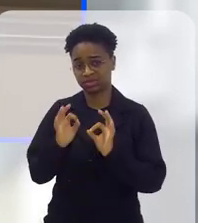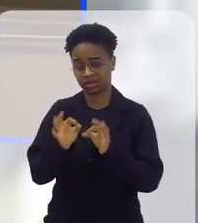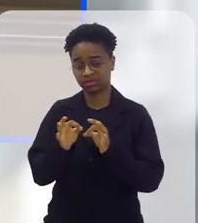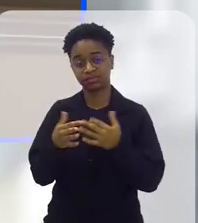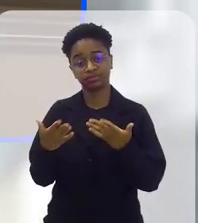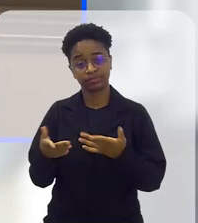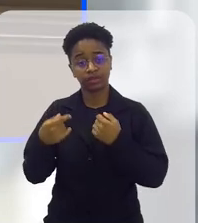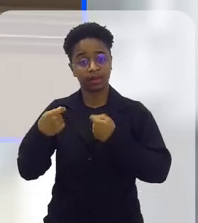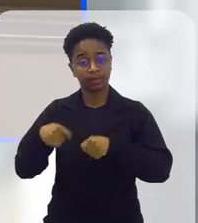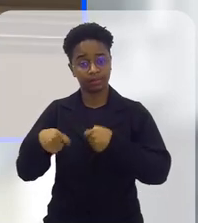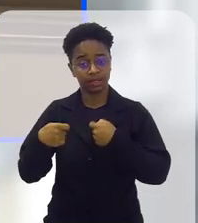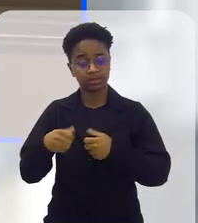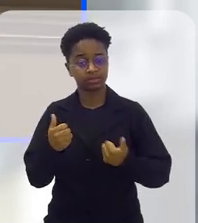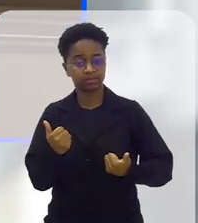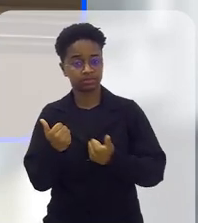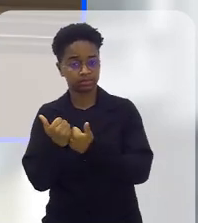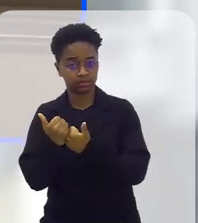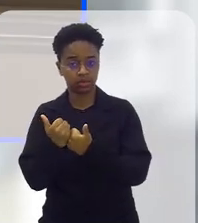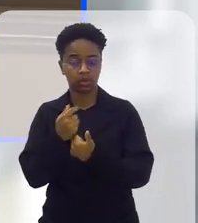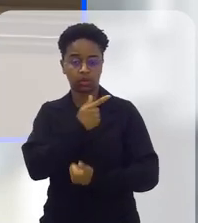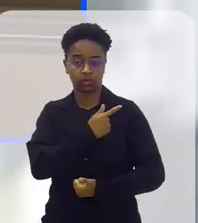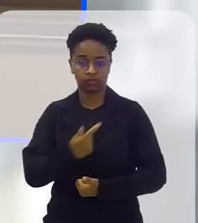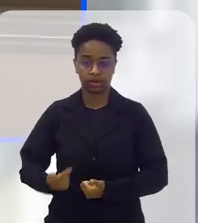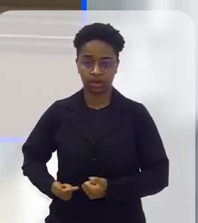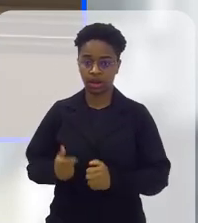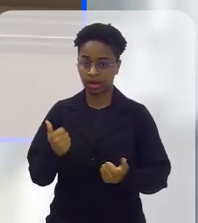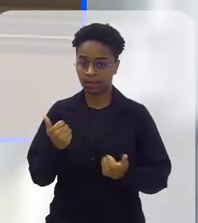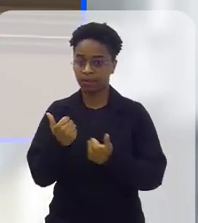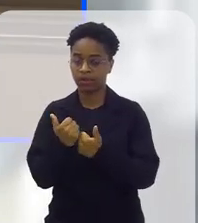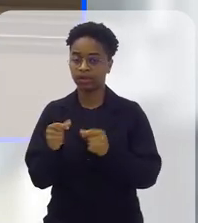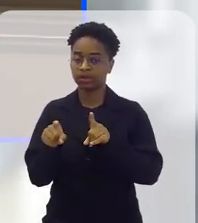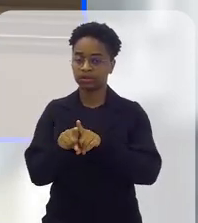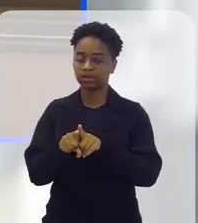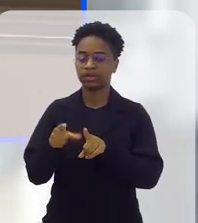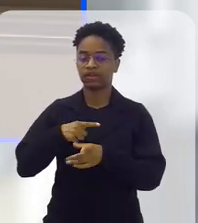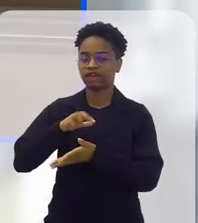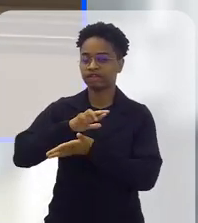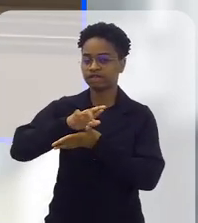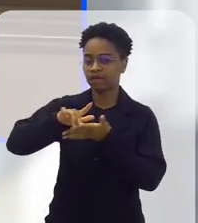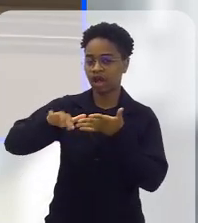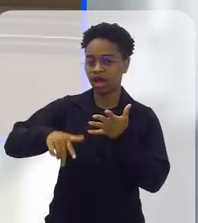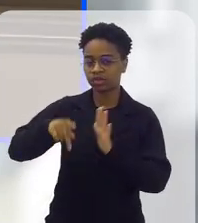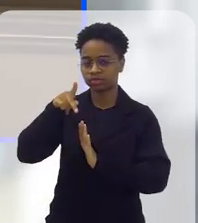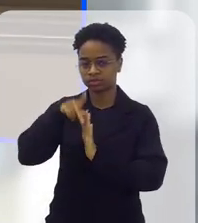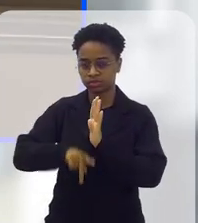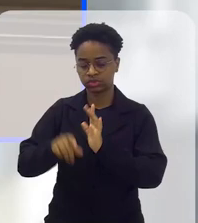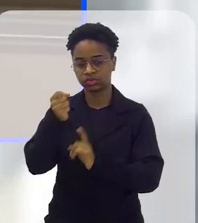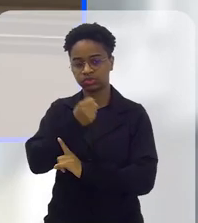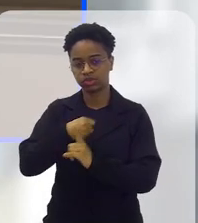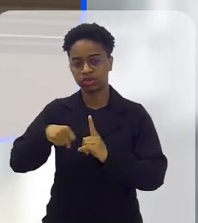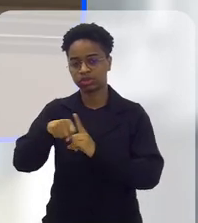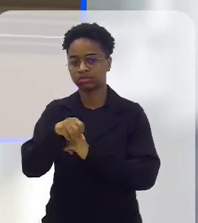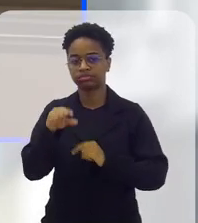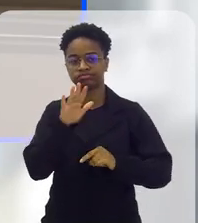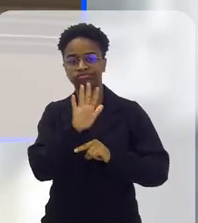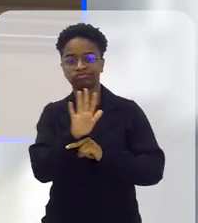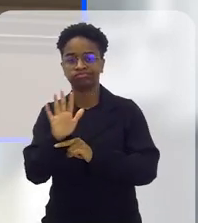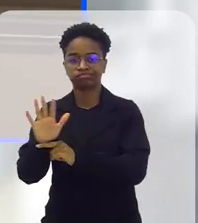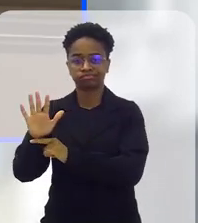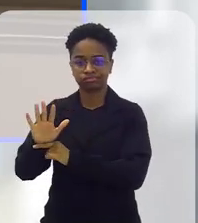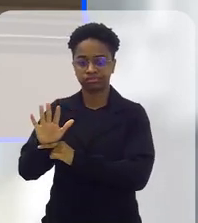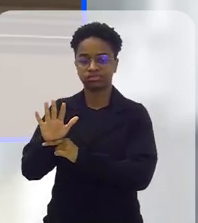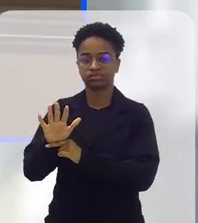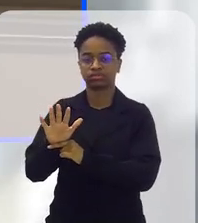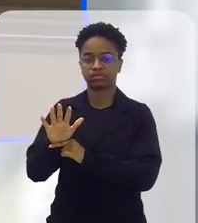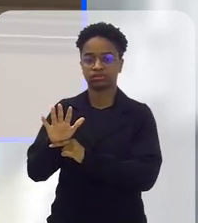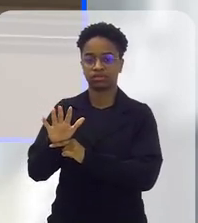e precisa desse apoio do governo, que tem vários projetos sociais que ajudam